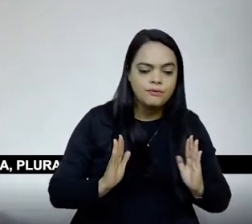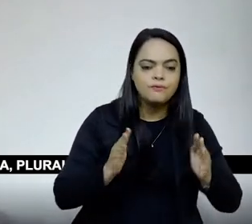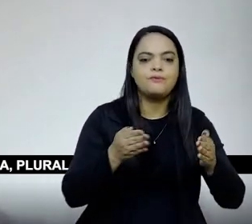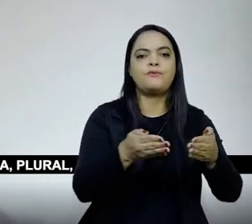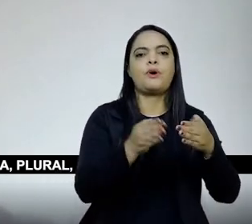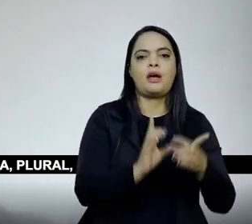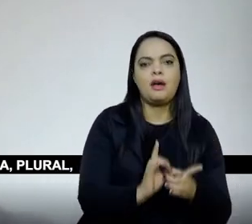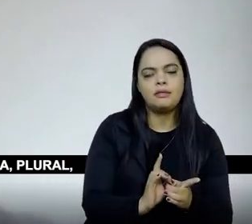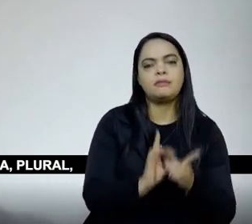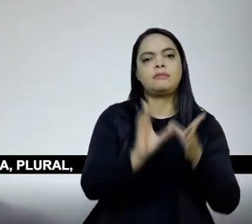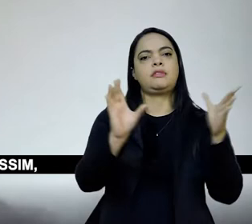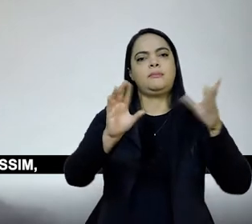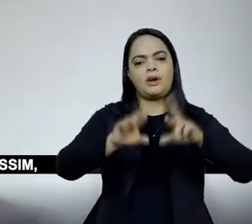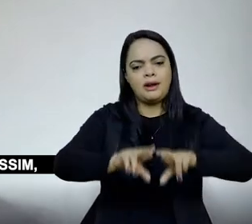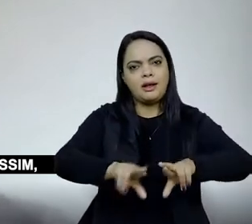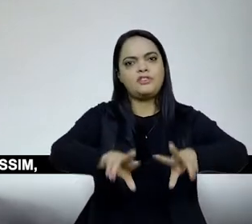democrática, plural,